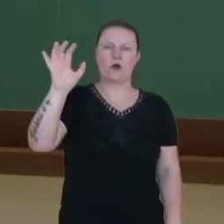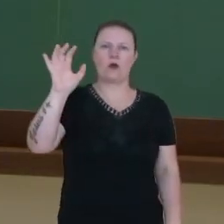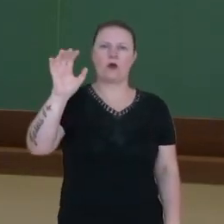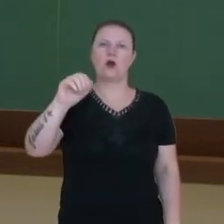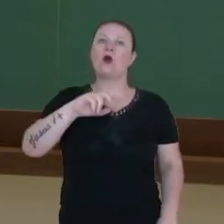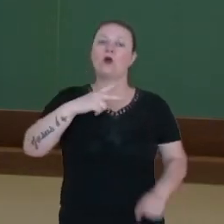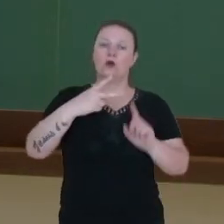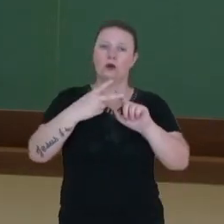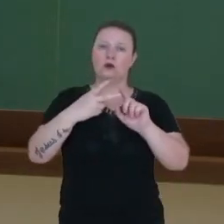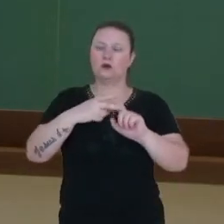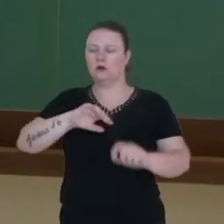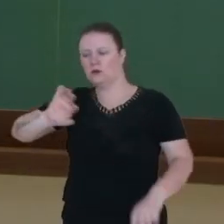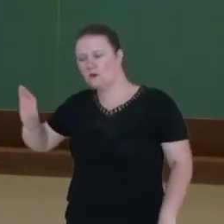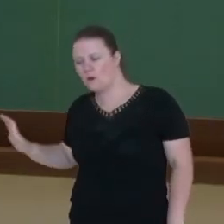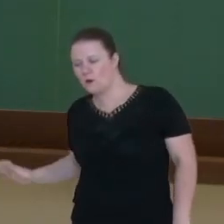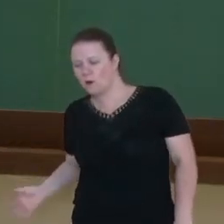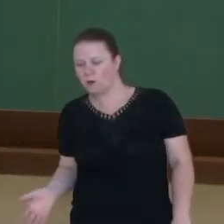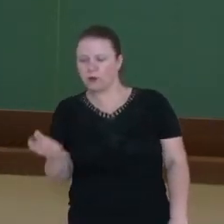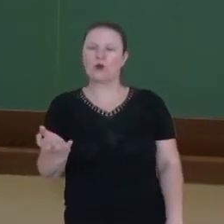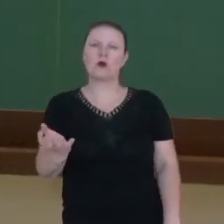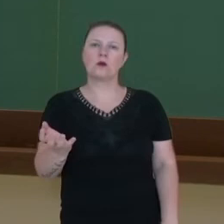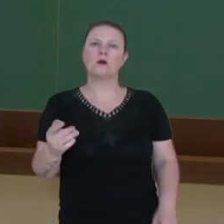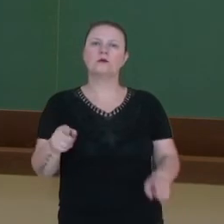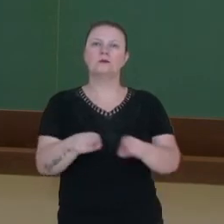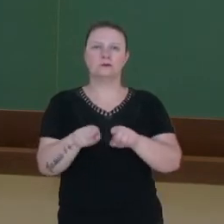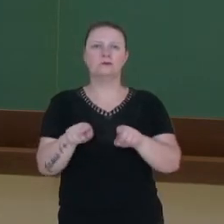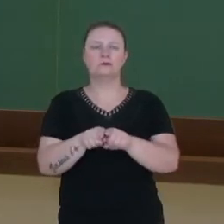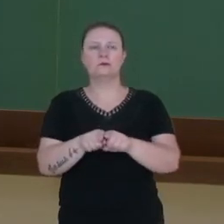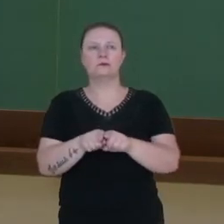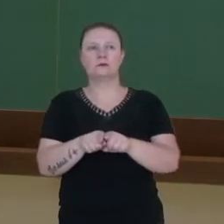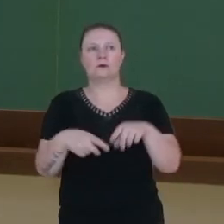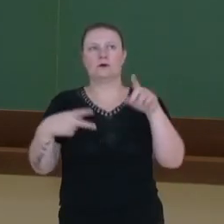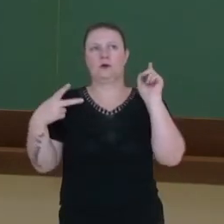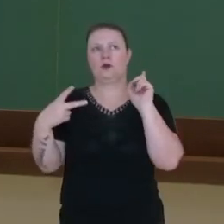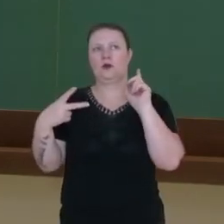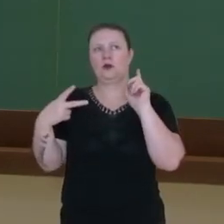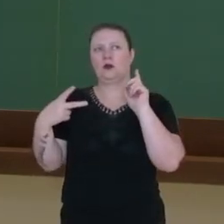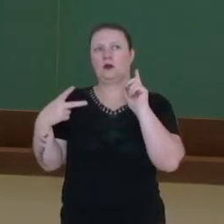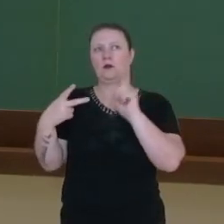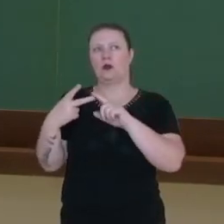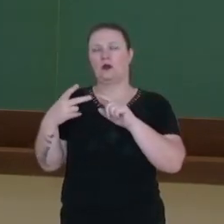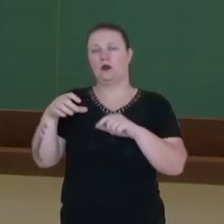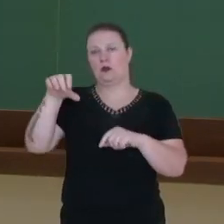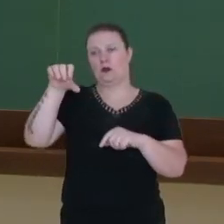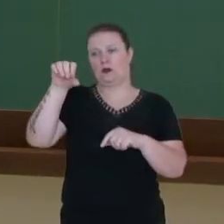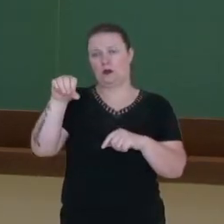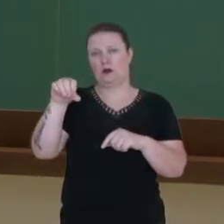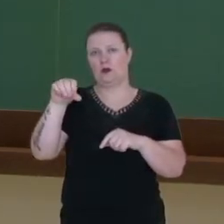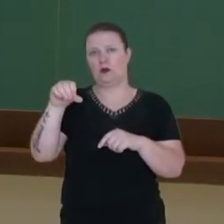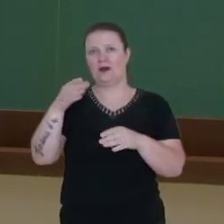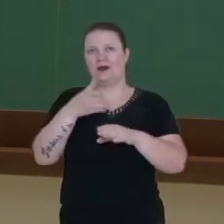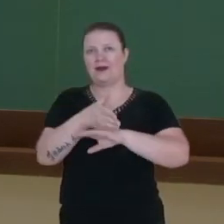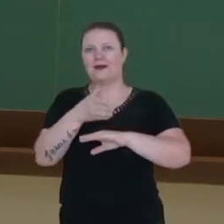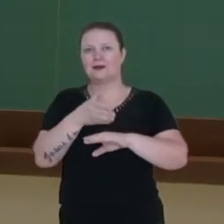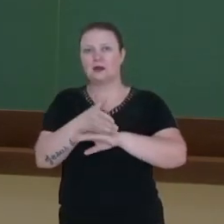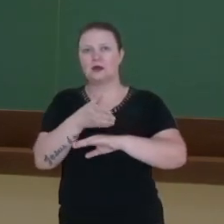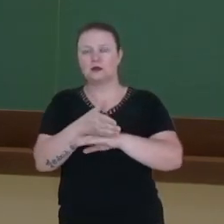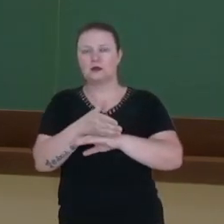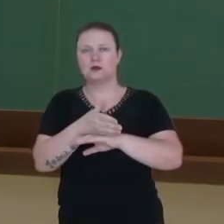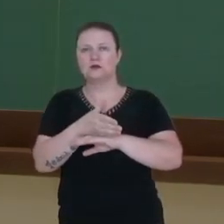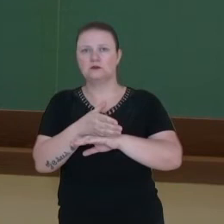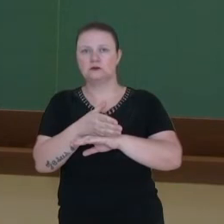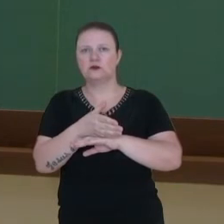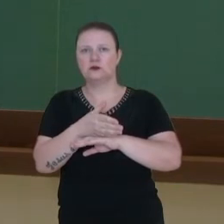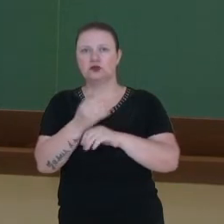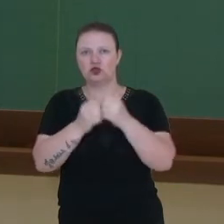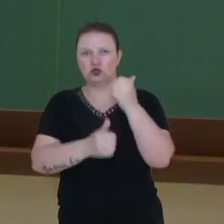softball, esse arremesso vai vir de baixo para cima, tá? O beisebol vai ter nove entradas de jogo e o softball